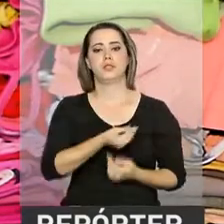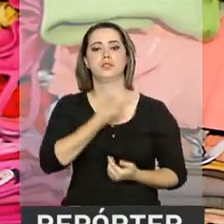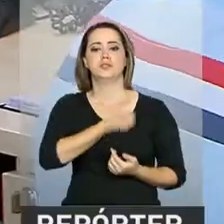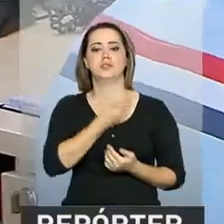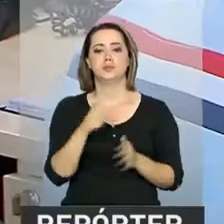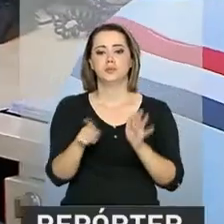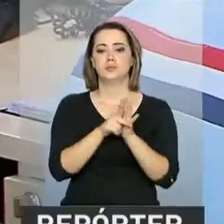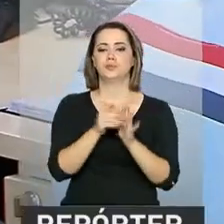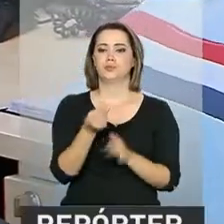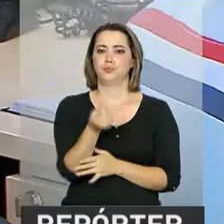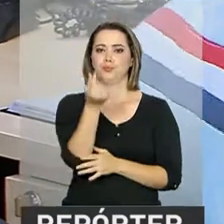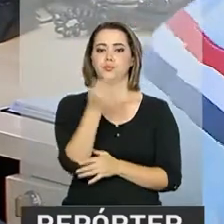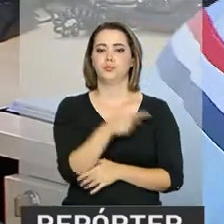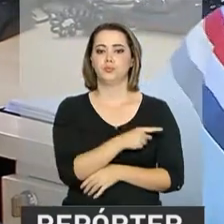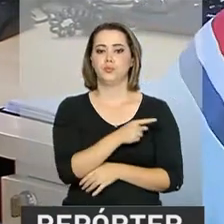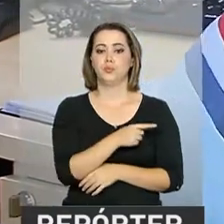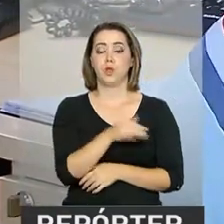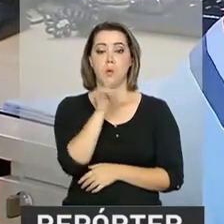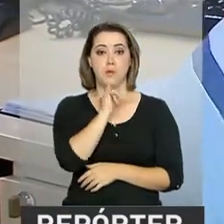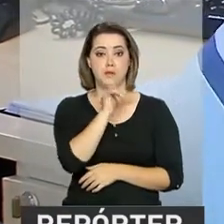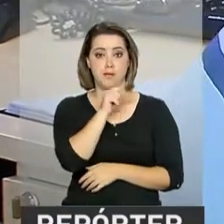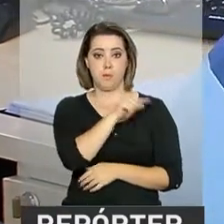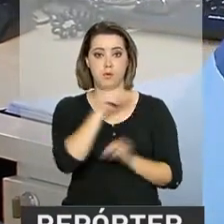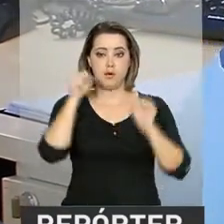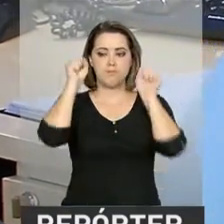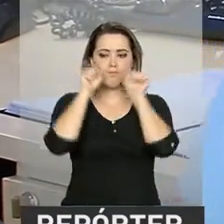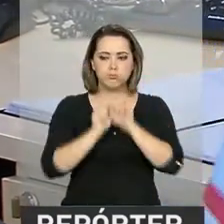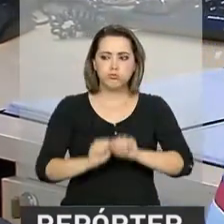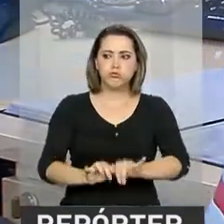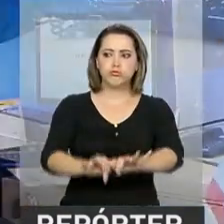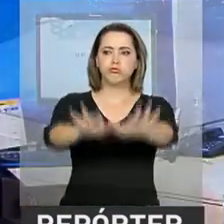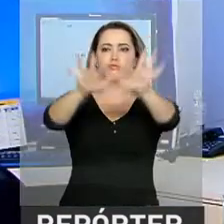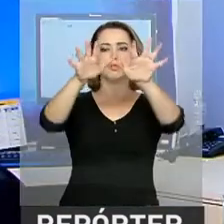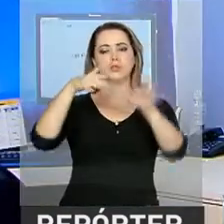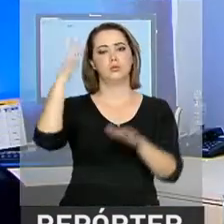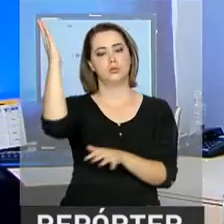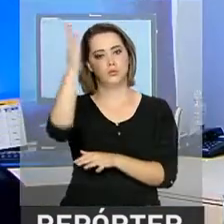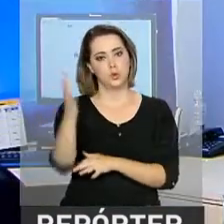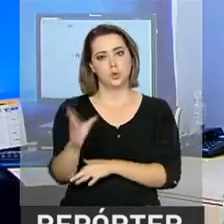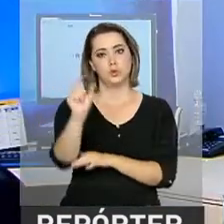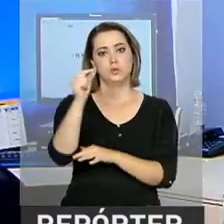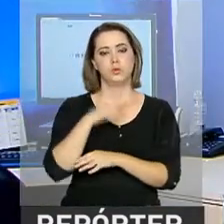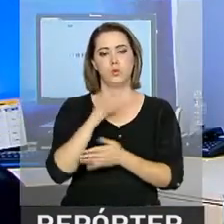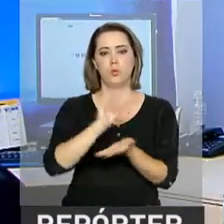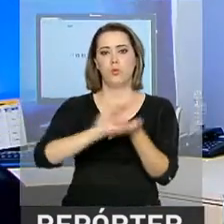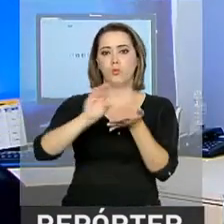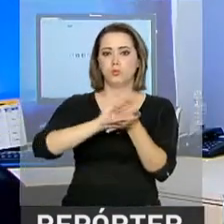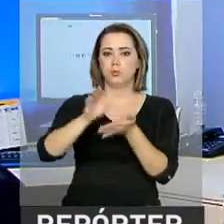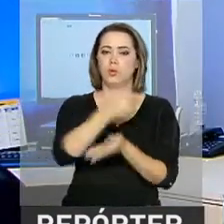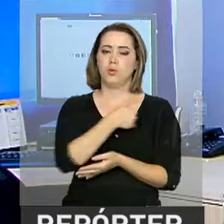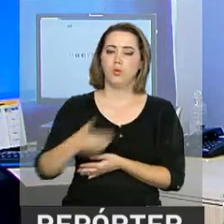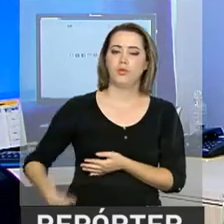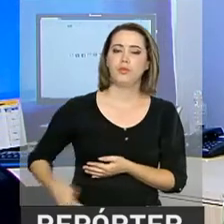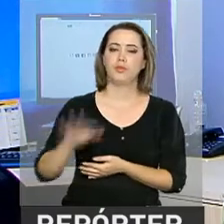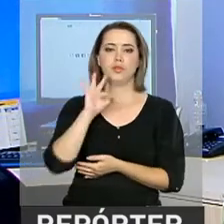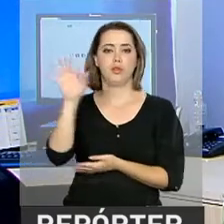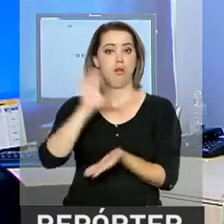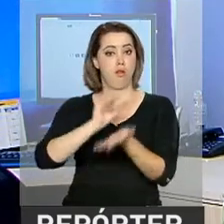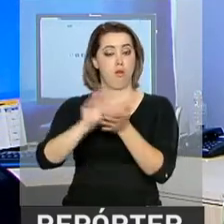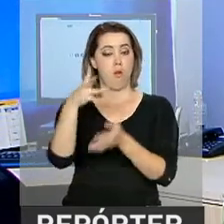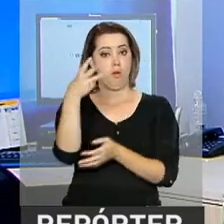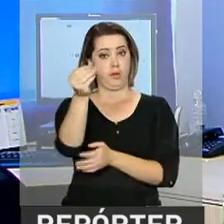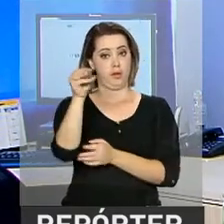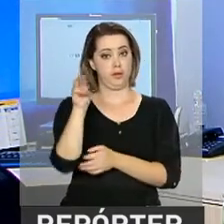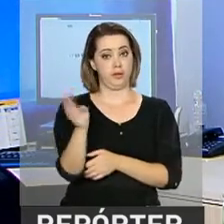desse dinheiro. Para que exemplos como o do Claudiano se multipliquem pelo país, o governo federal vai investir 30 milhões de reais no